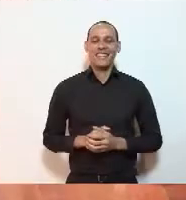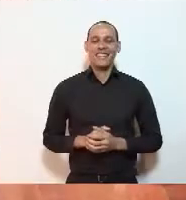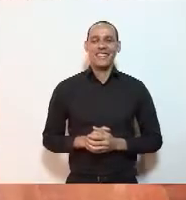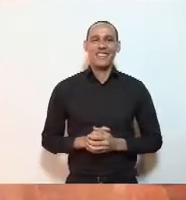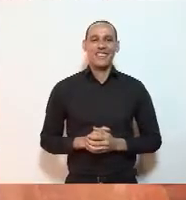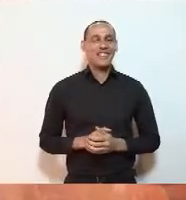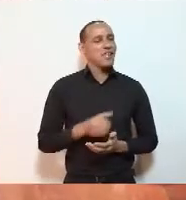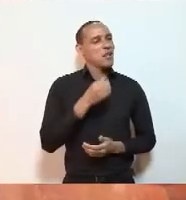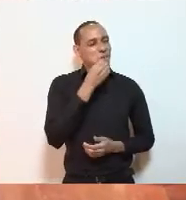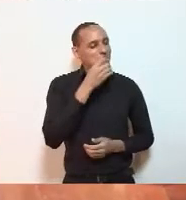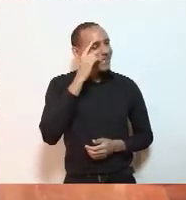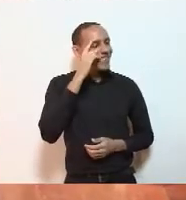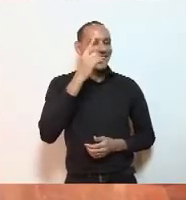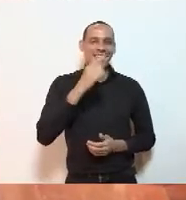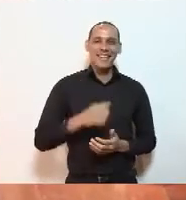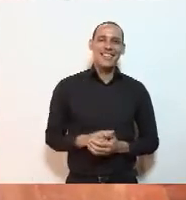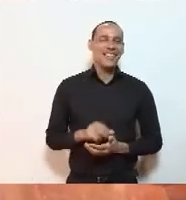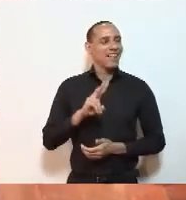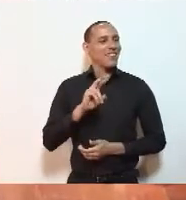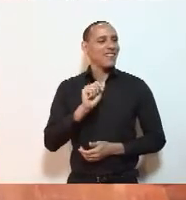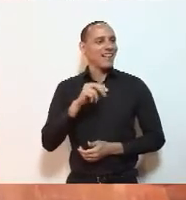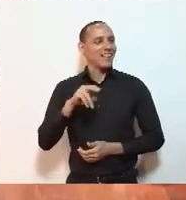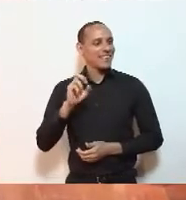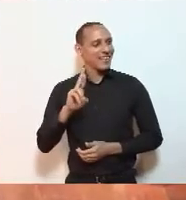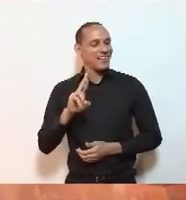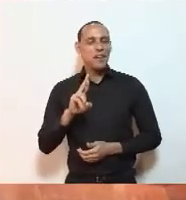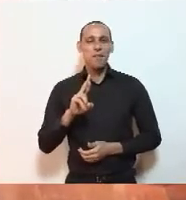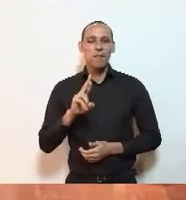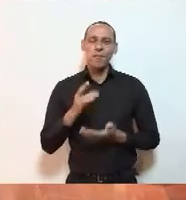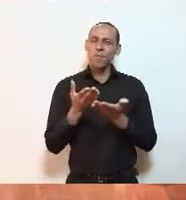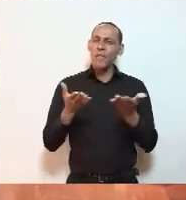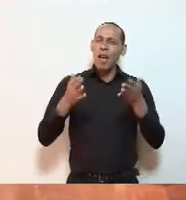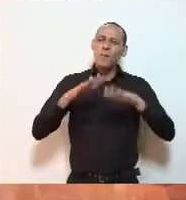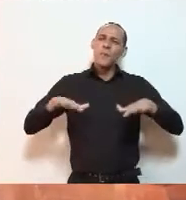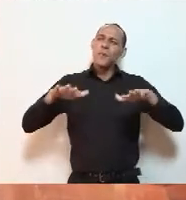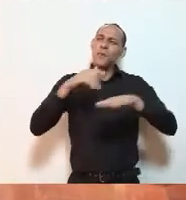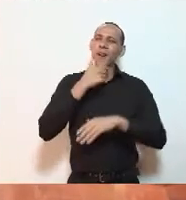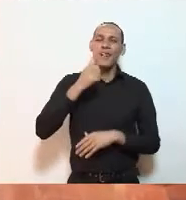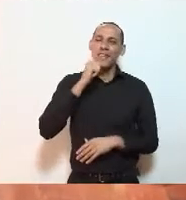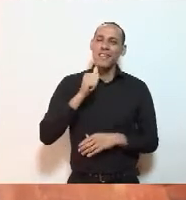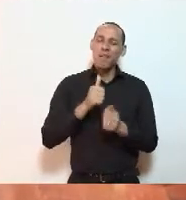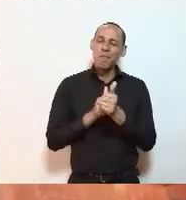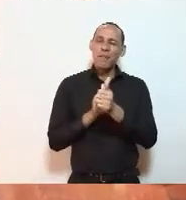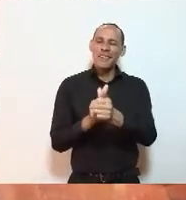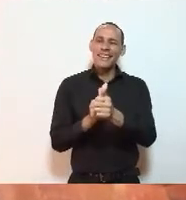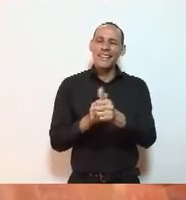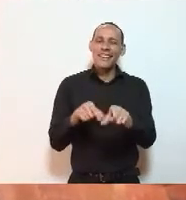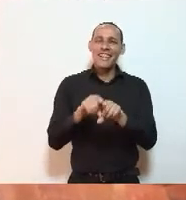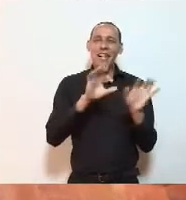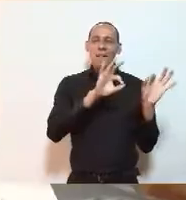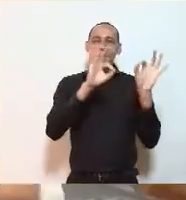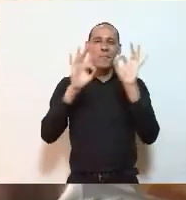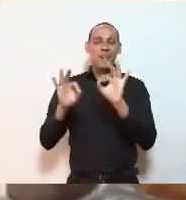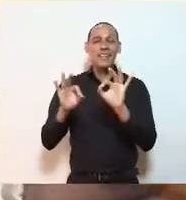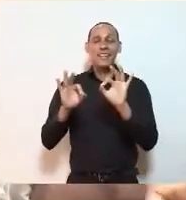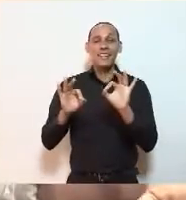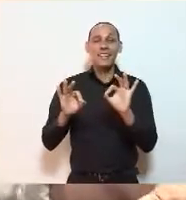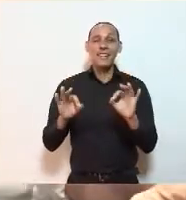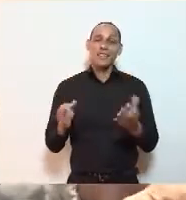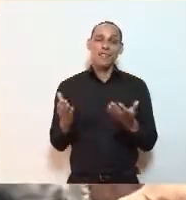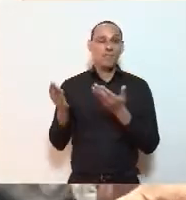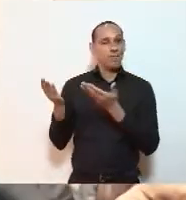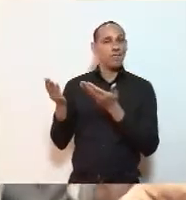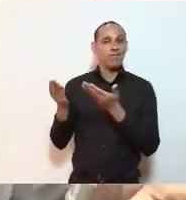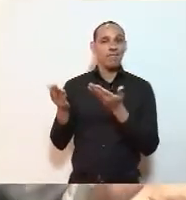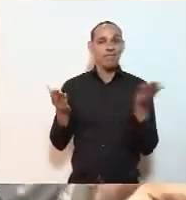Muito bom dia, Wagner, e todas e todos que nos acompanham. Nós, como Wagner,